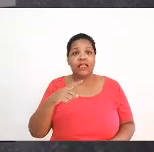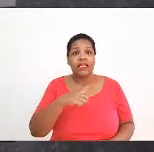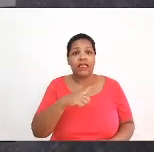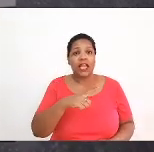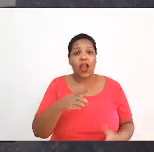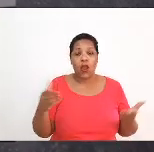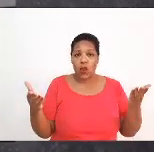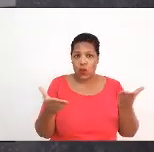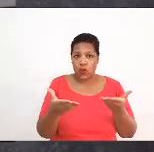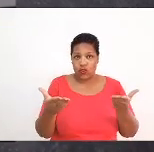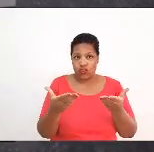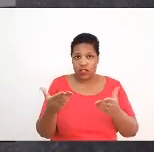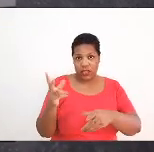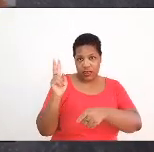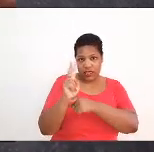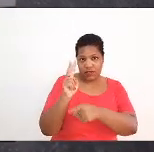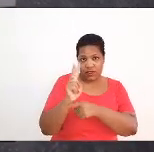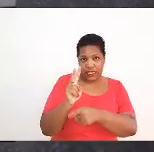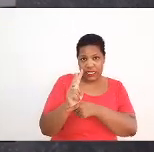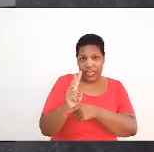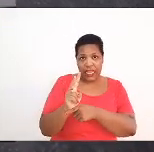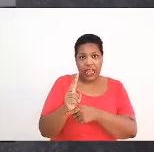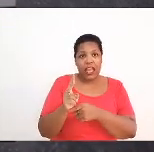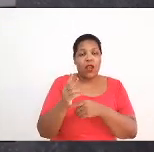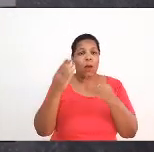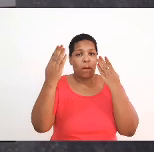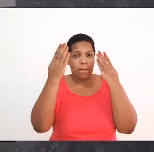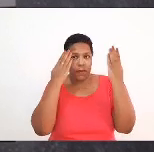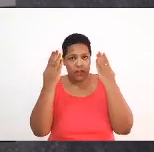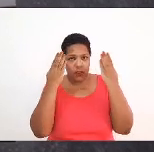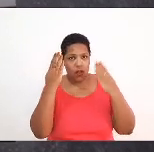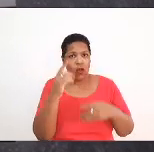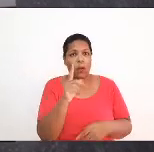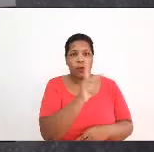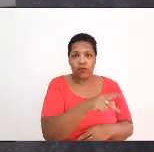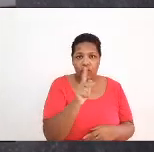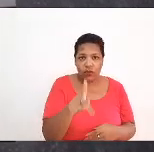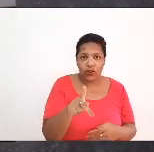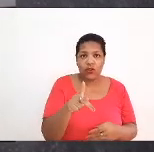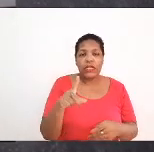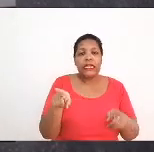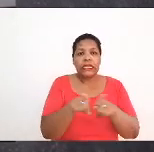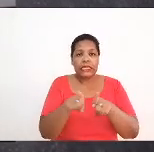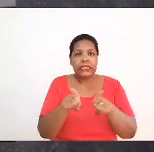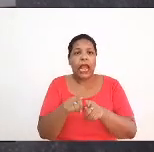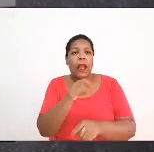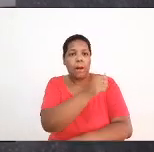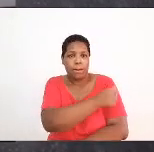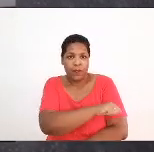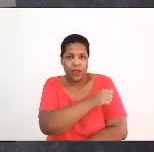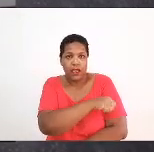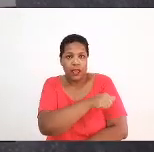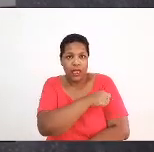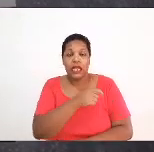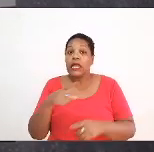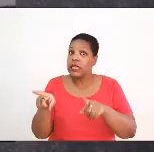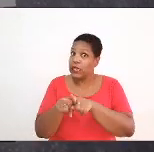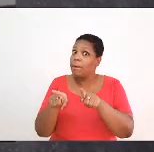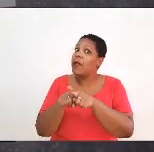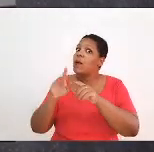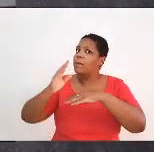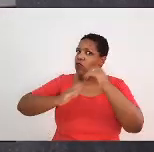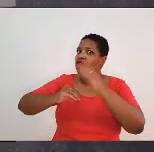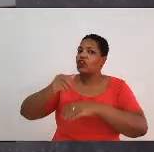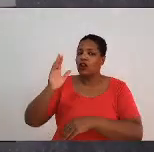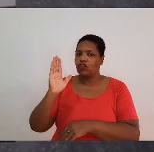categoria, docente, categoria, estudante, e a categoria profissional, passa por defender